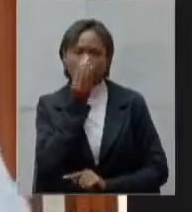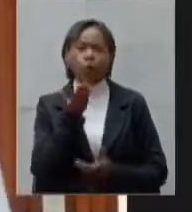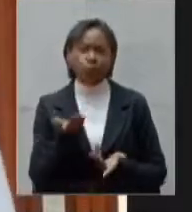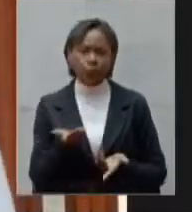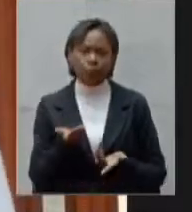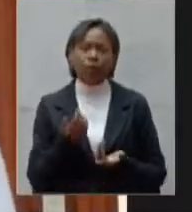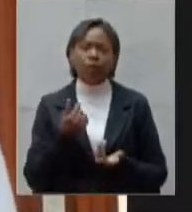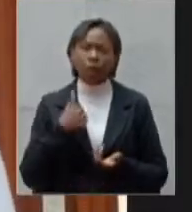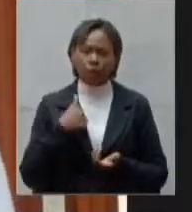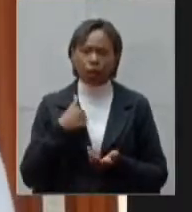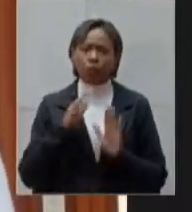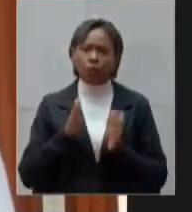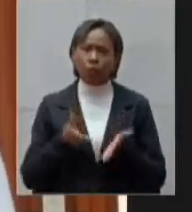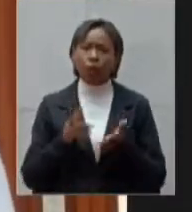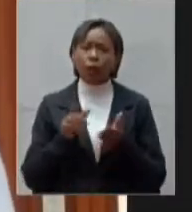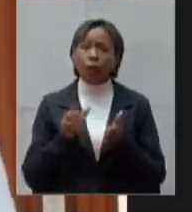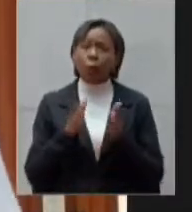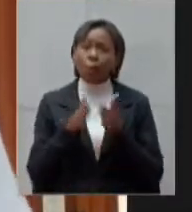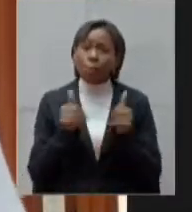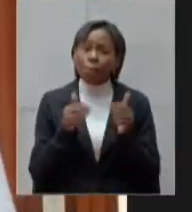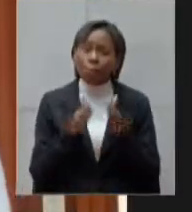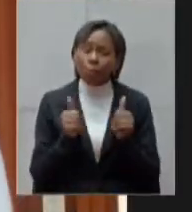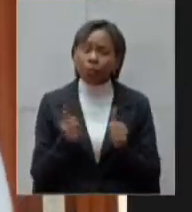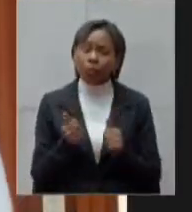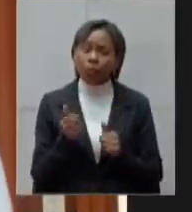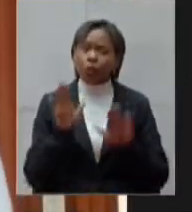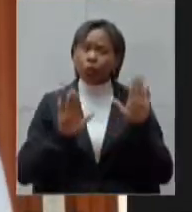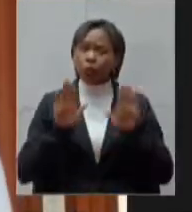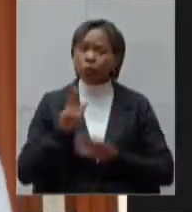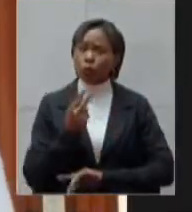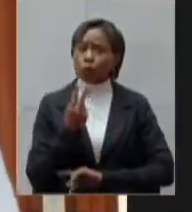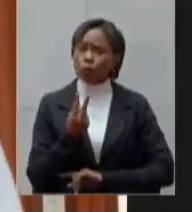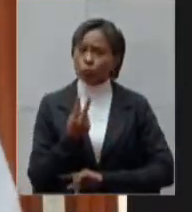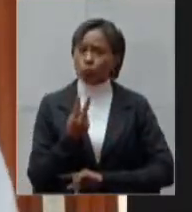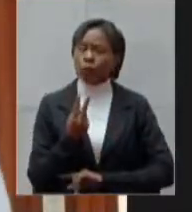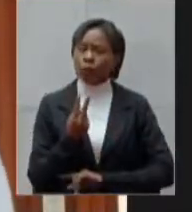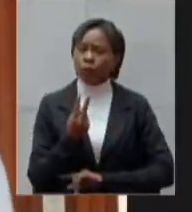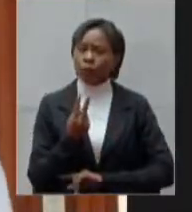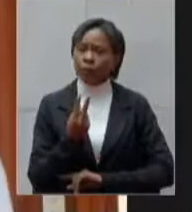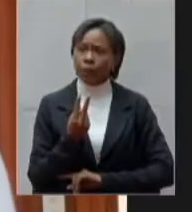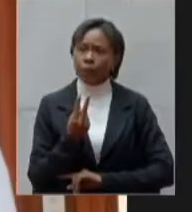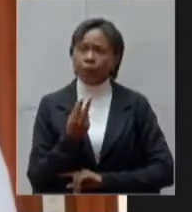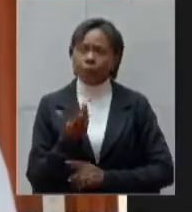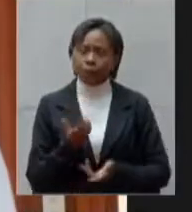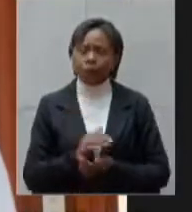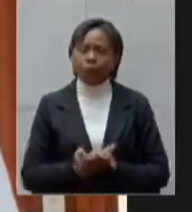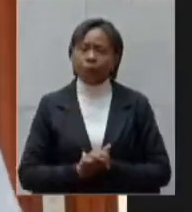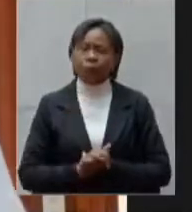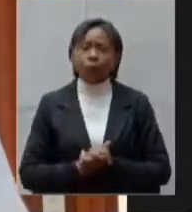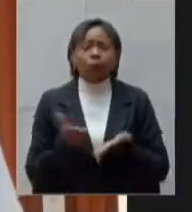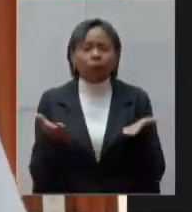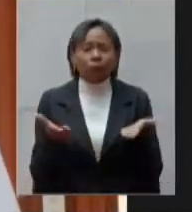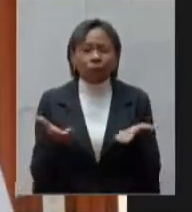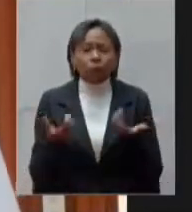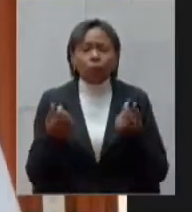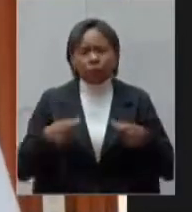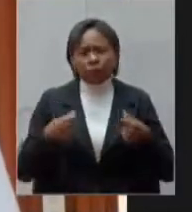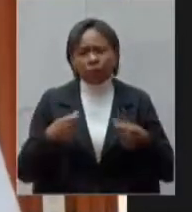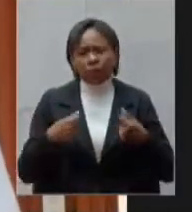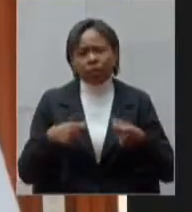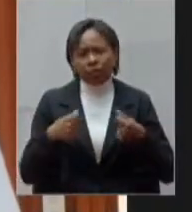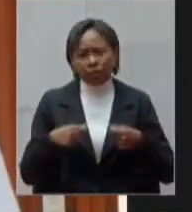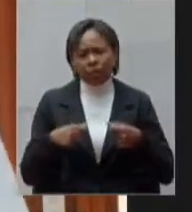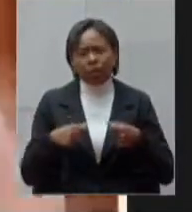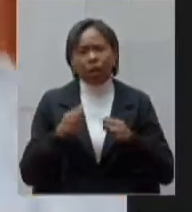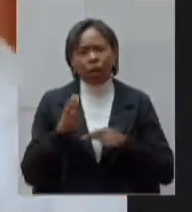licitações para a compra de respiradores e elas deram um deserto a presidente então não apareceu ninguém então agora a gente precisa da influência da